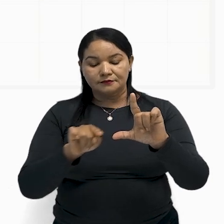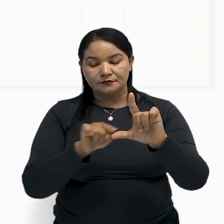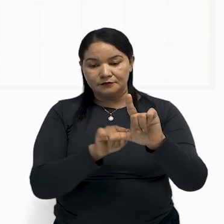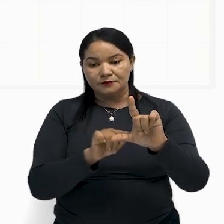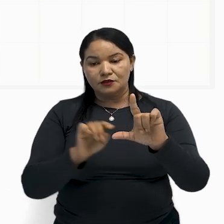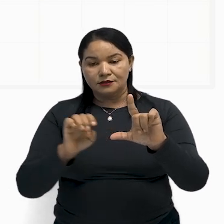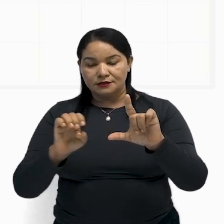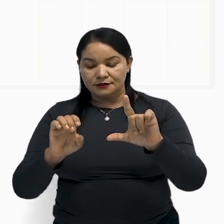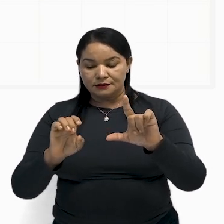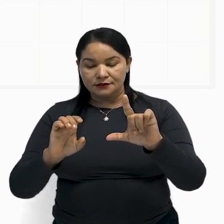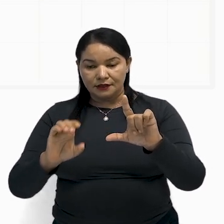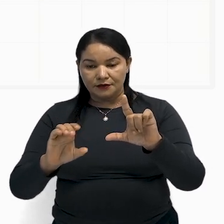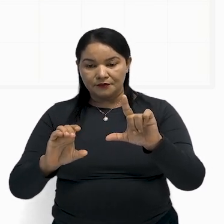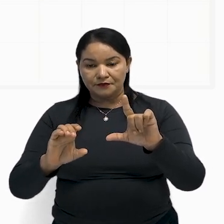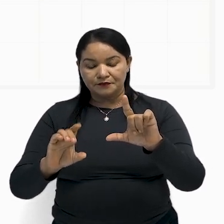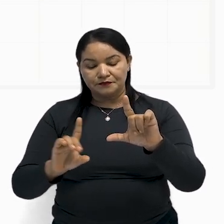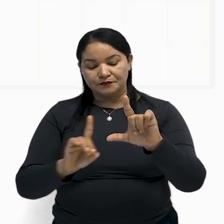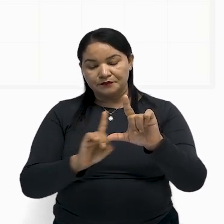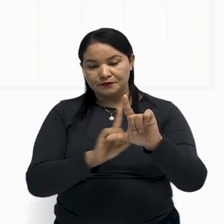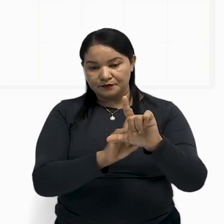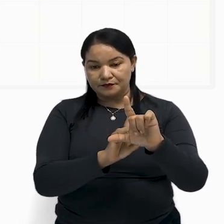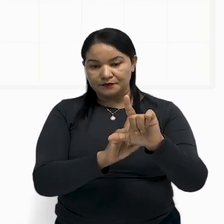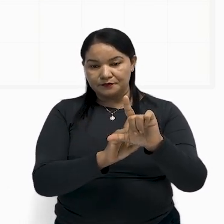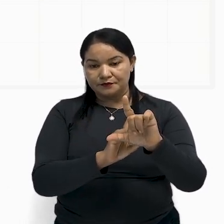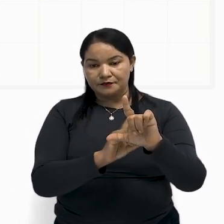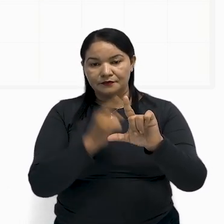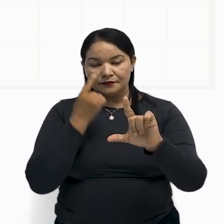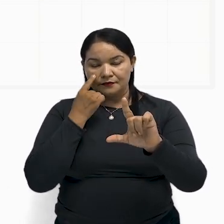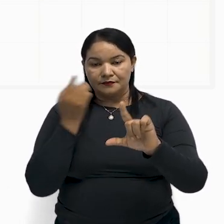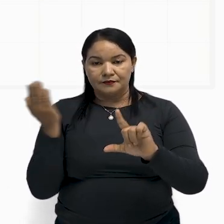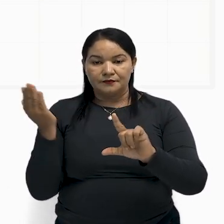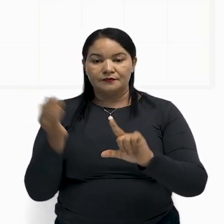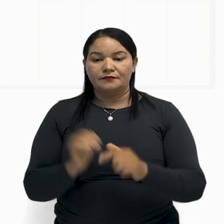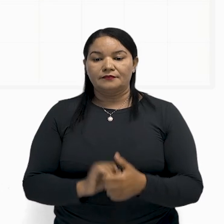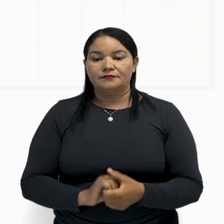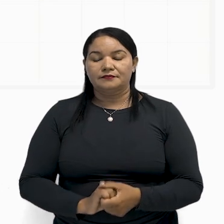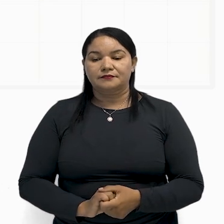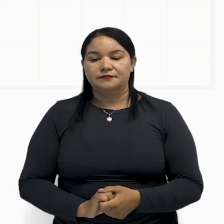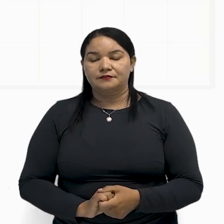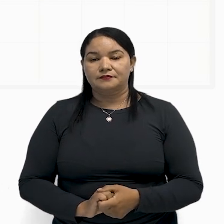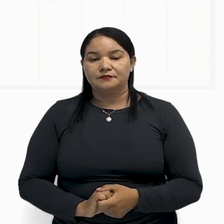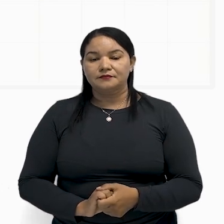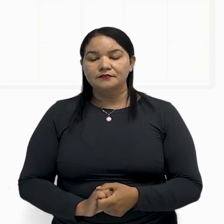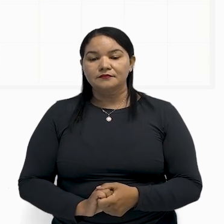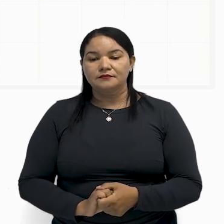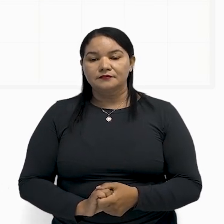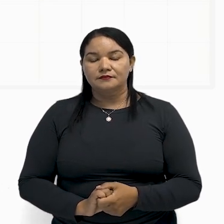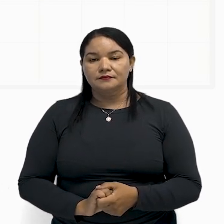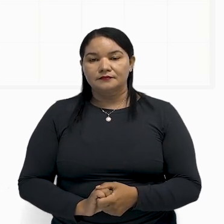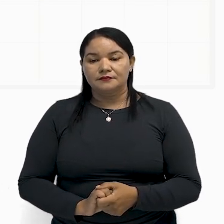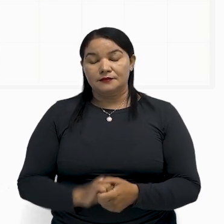Daqui para cá. Então, o segmento CD, ou seja, todo esse pedaço aqui do meu triângulo,